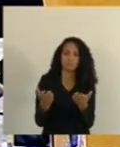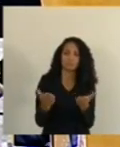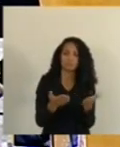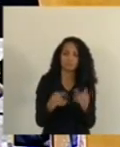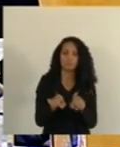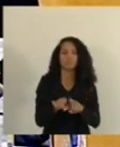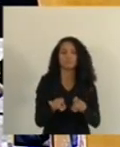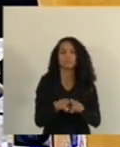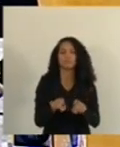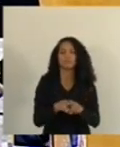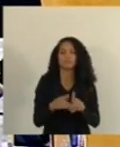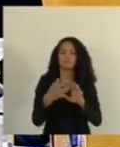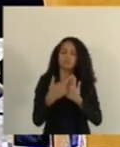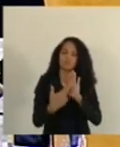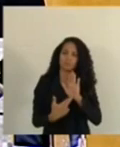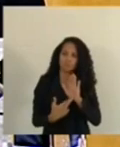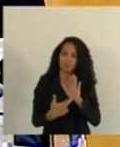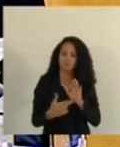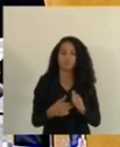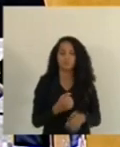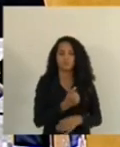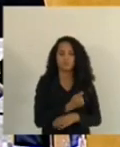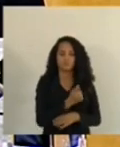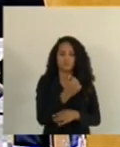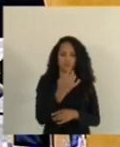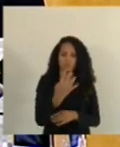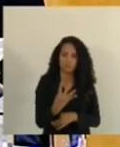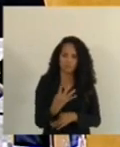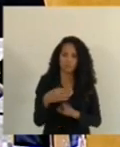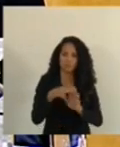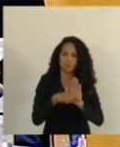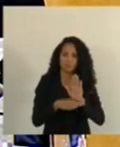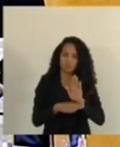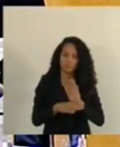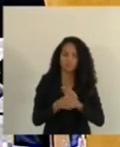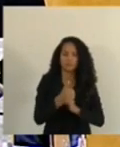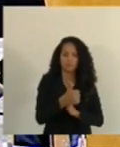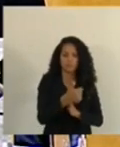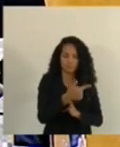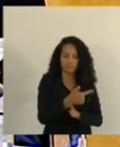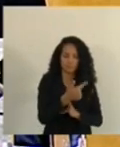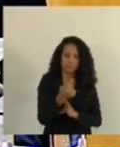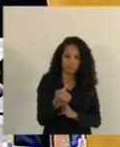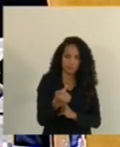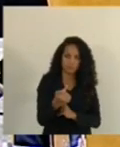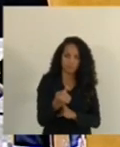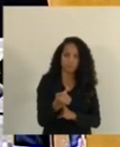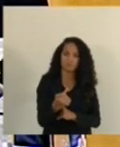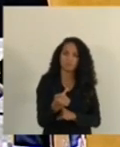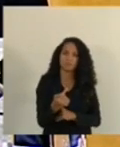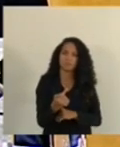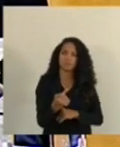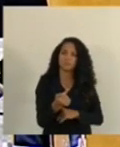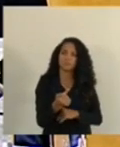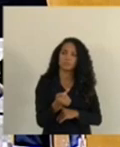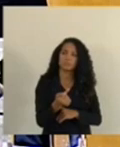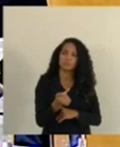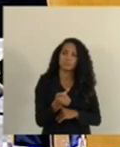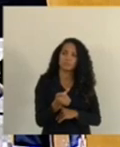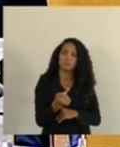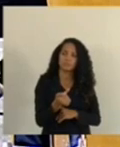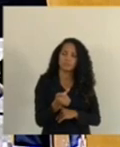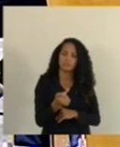também na forma regimental. Décimo quarto item da pauta, os Pareceres 27, 2020, da